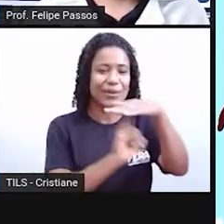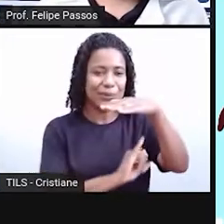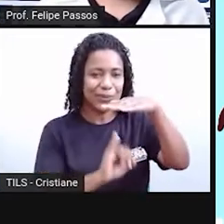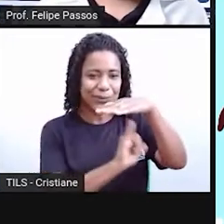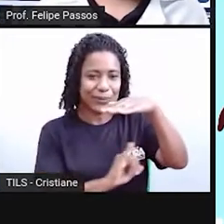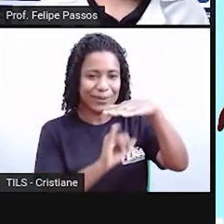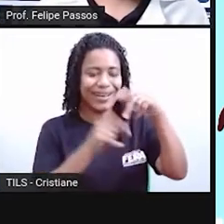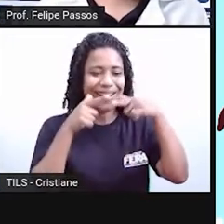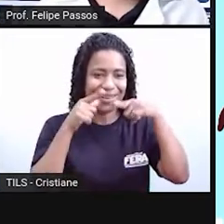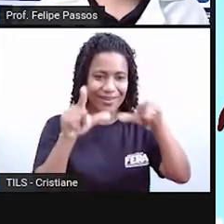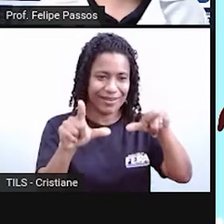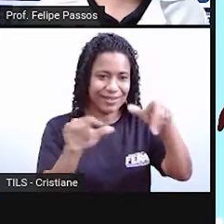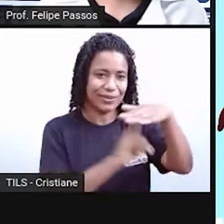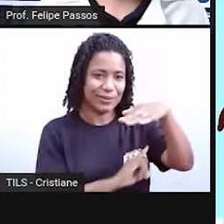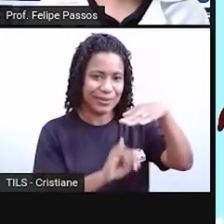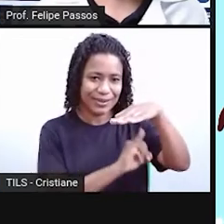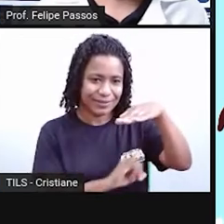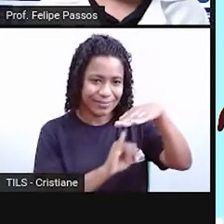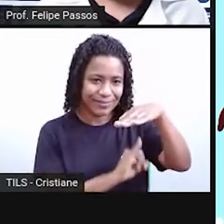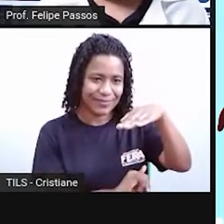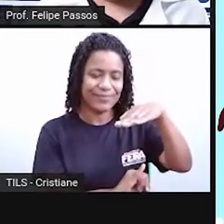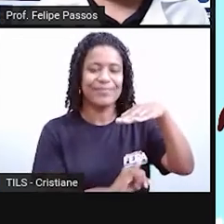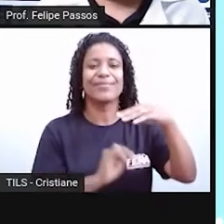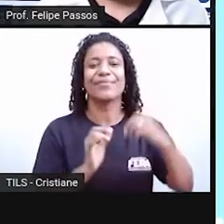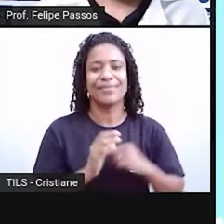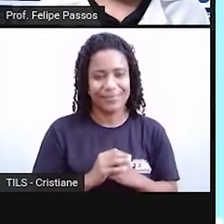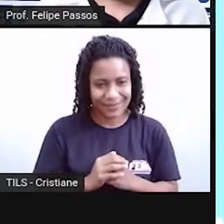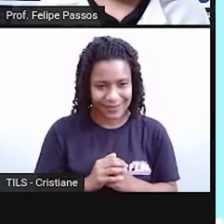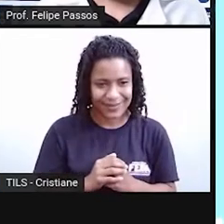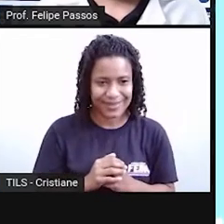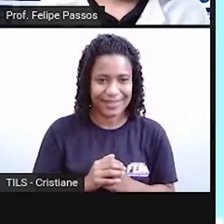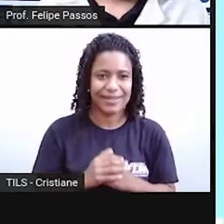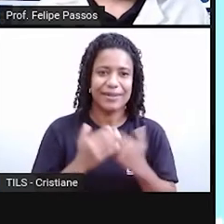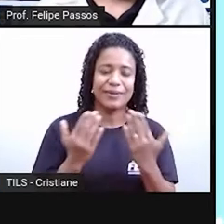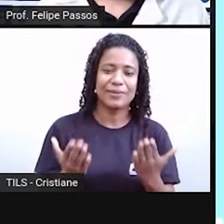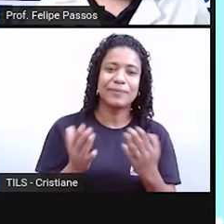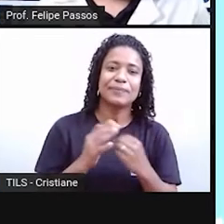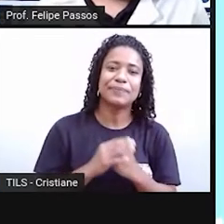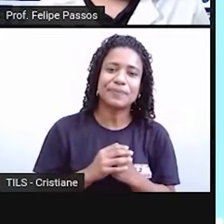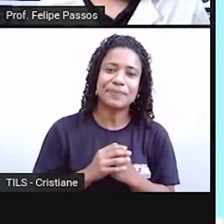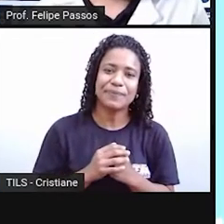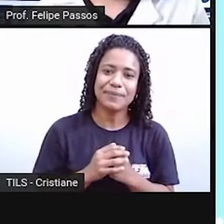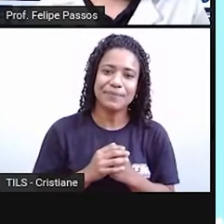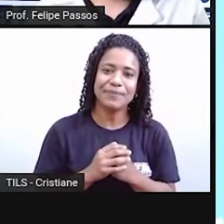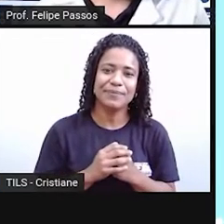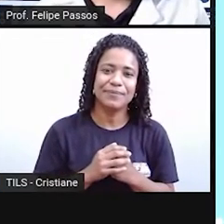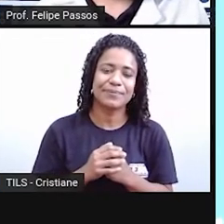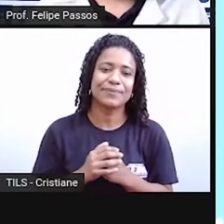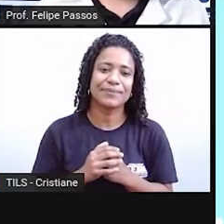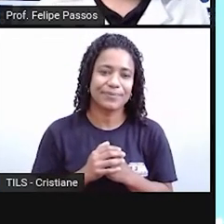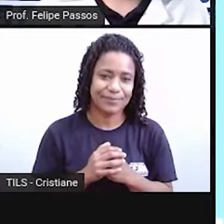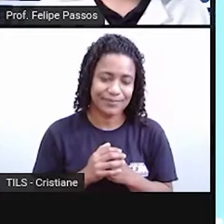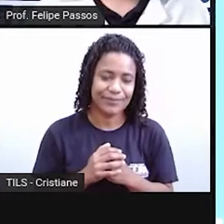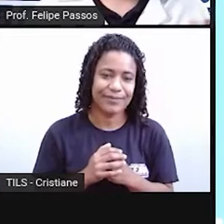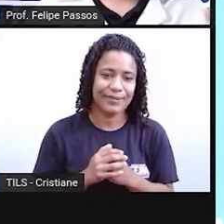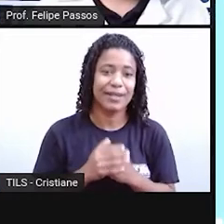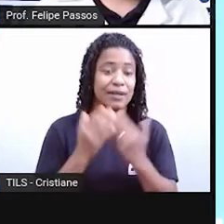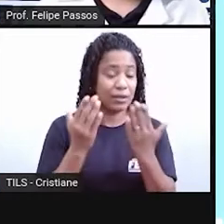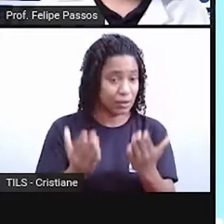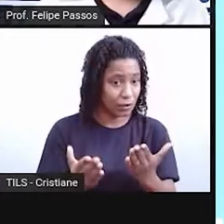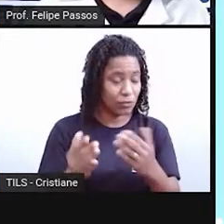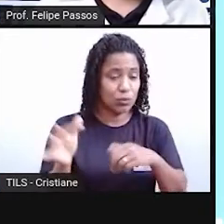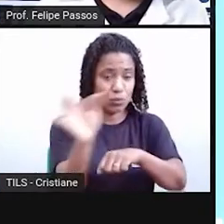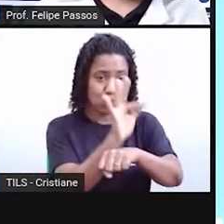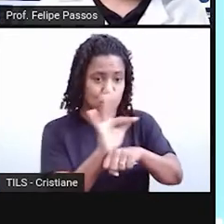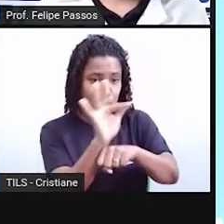coloquiais, expressões que não são da norma culta. Então, bora lá. Aqui, o que eu acabei de falar. A norma culta vai estar nos